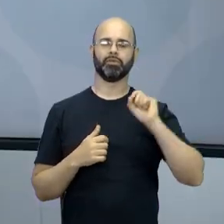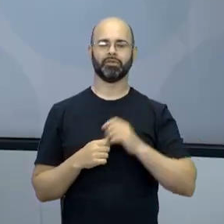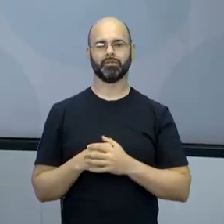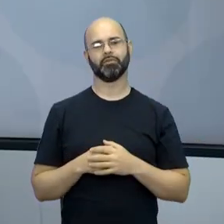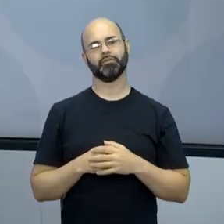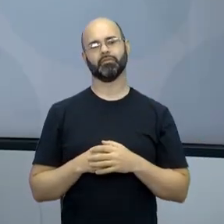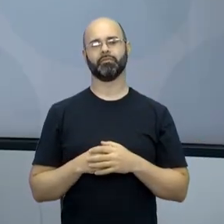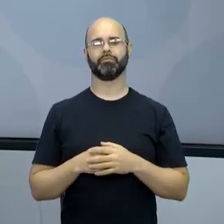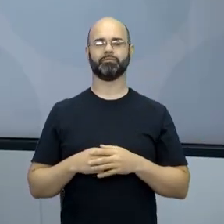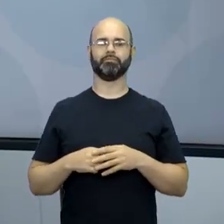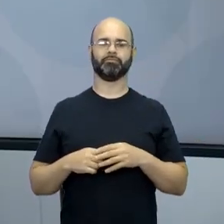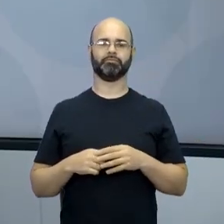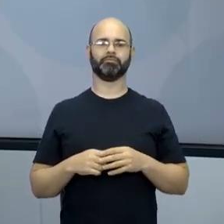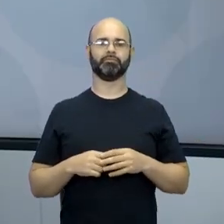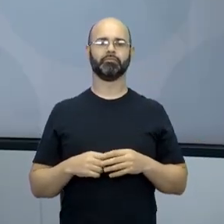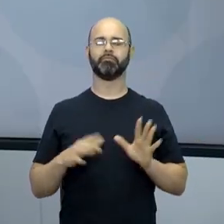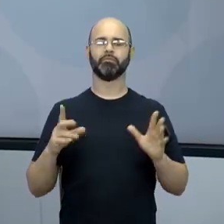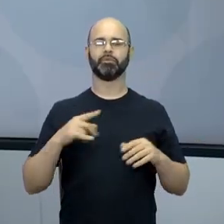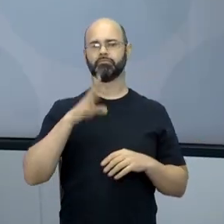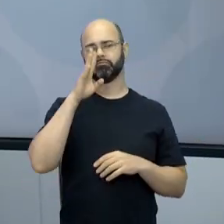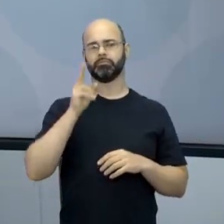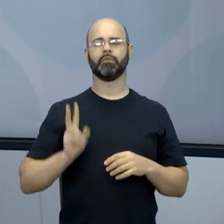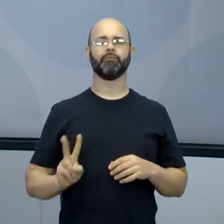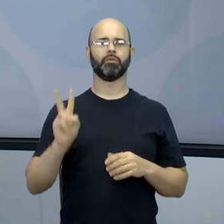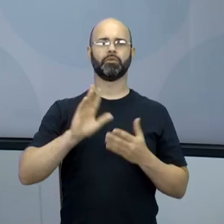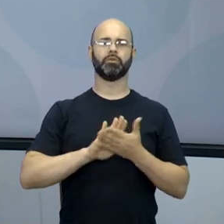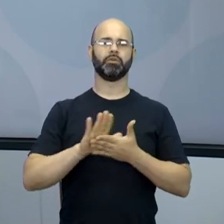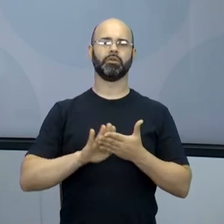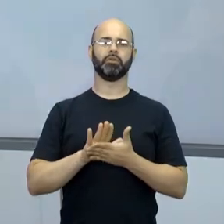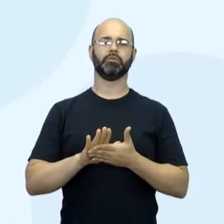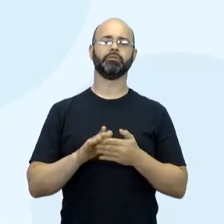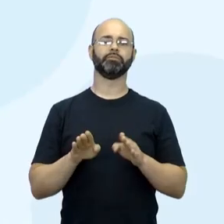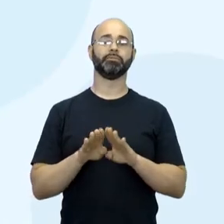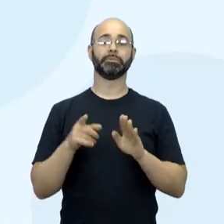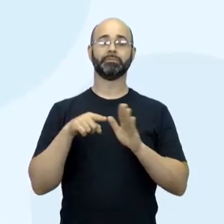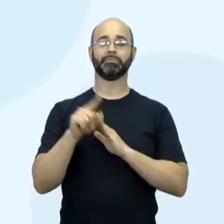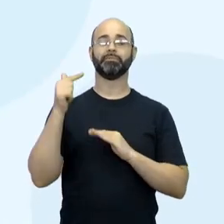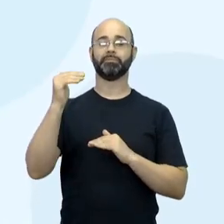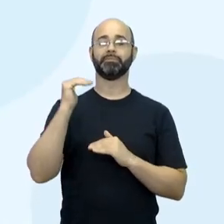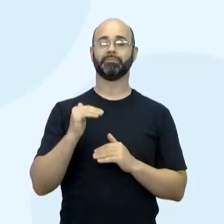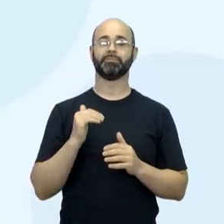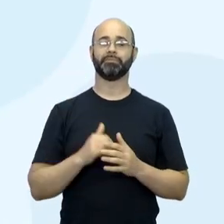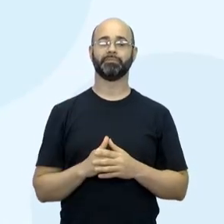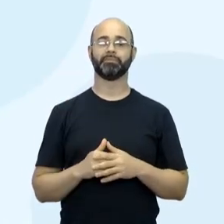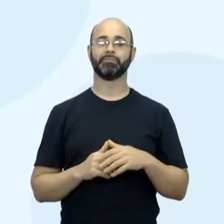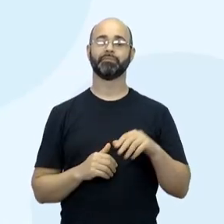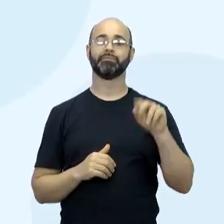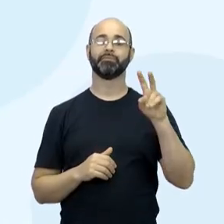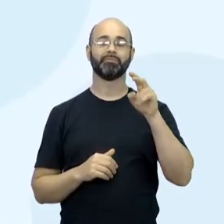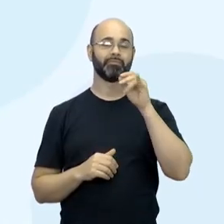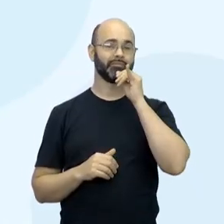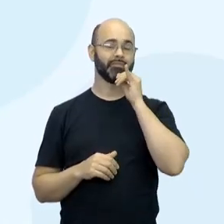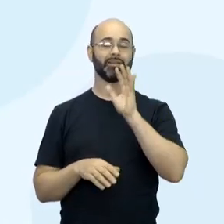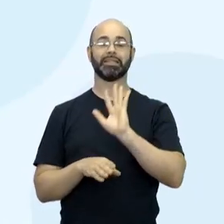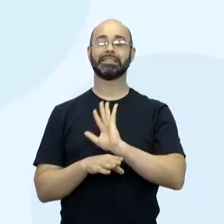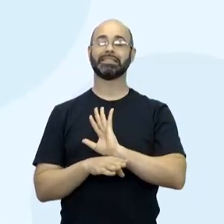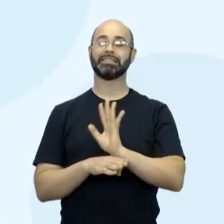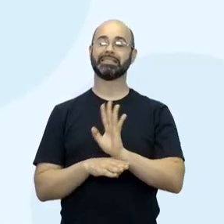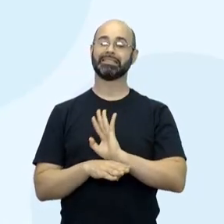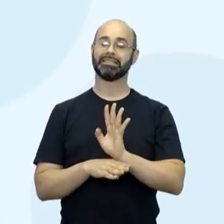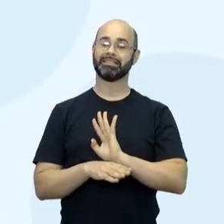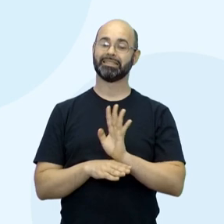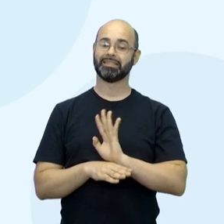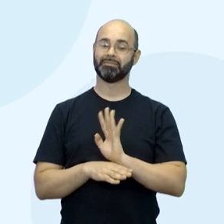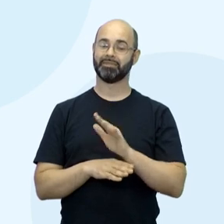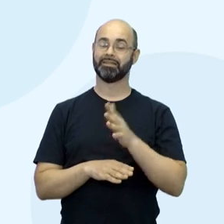ainda o que vem na cabeça, sem enxugamento de valor, ainda o que vem na cabeça, olha a próxima pergunta para vocês. Quando você pensa em cinema africano, cinema,